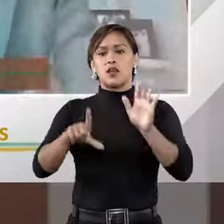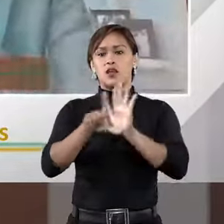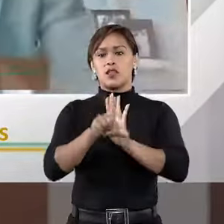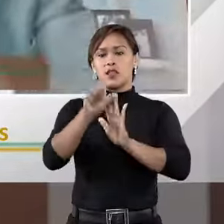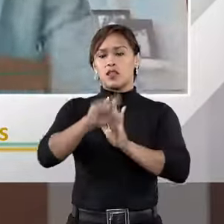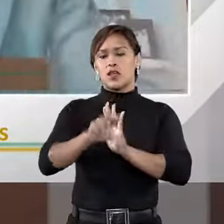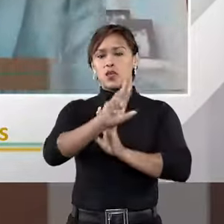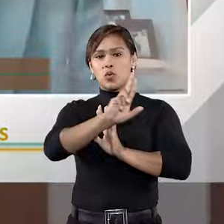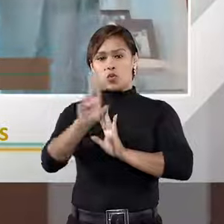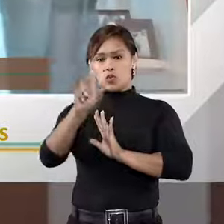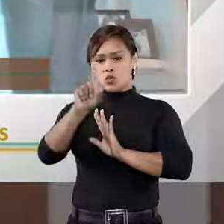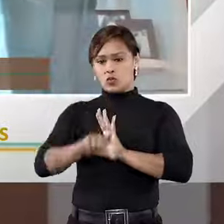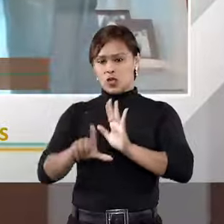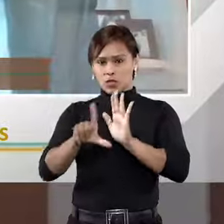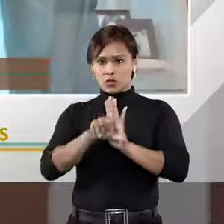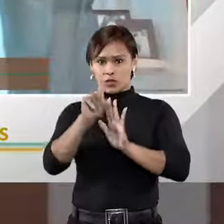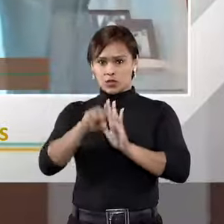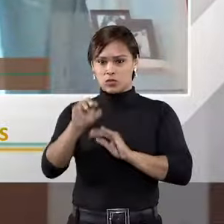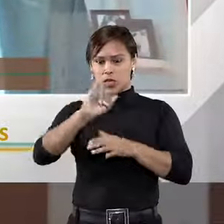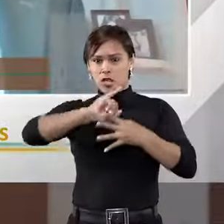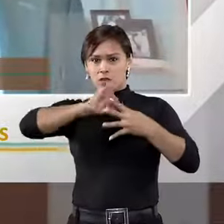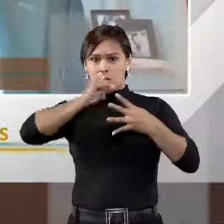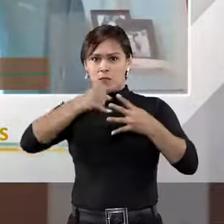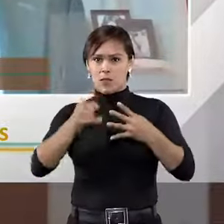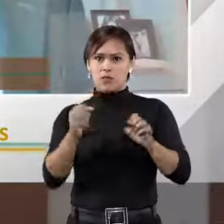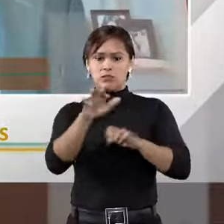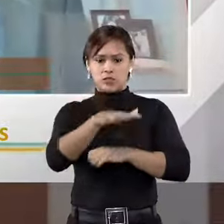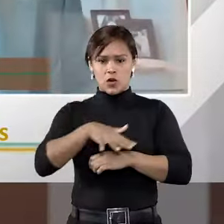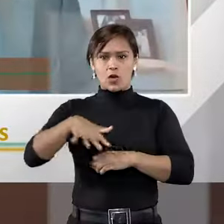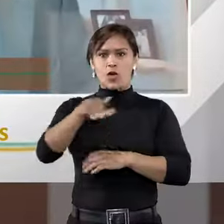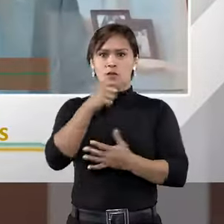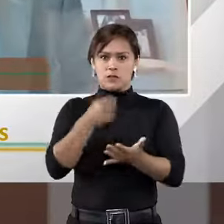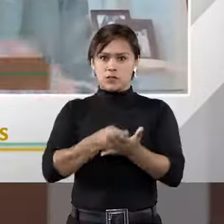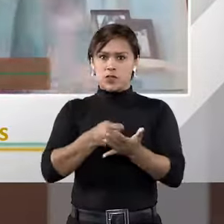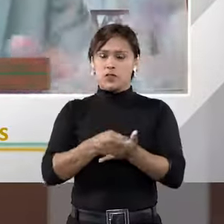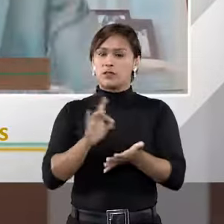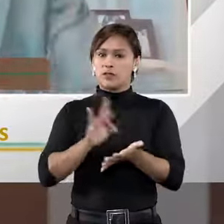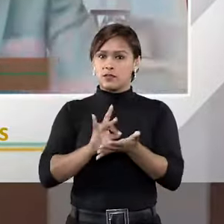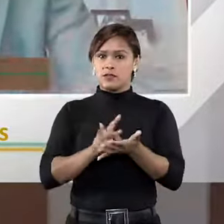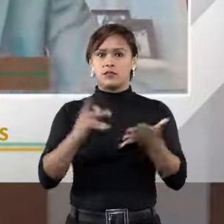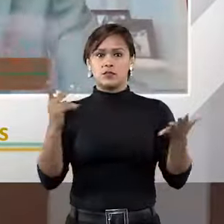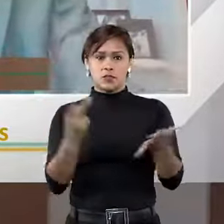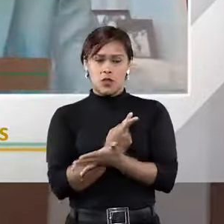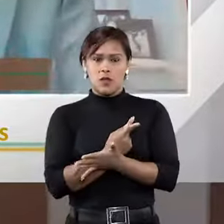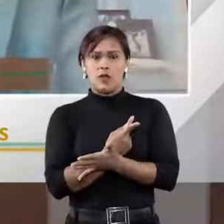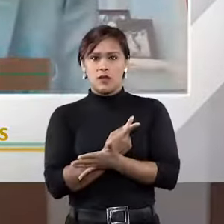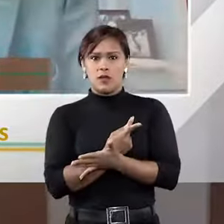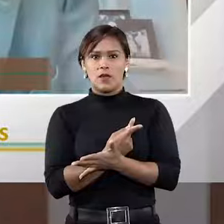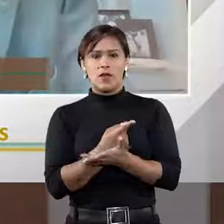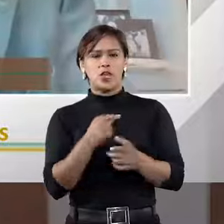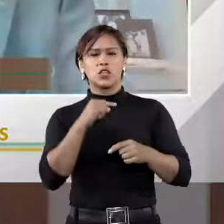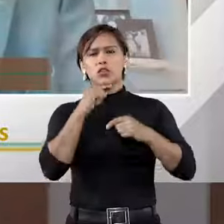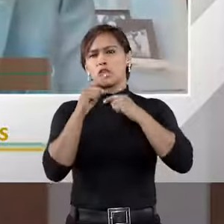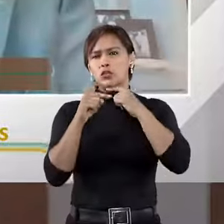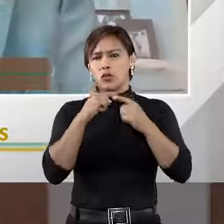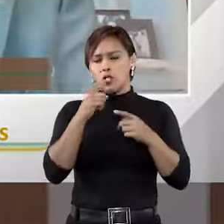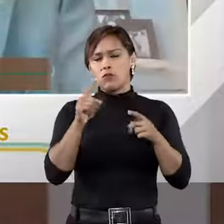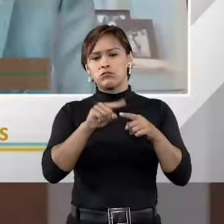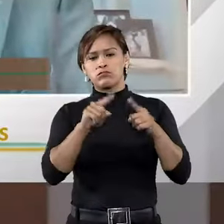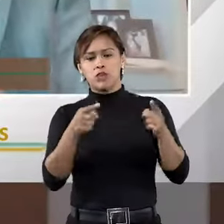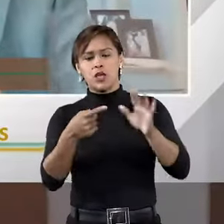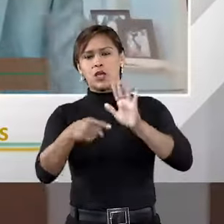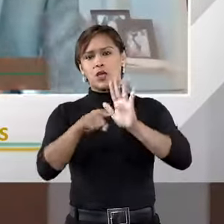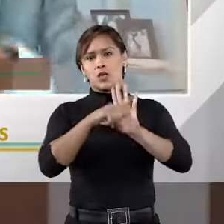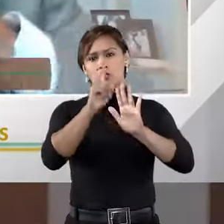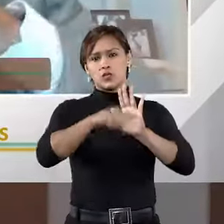lei aquela expressão. Eles usaram o que até sugere que aquelas hipóteses são, em geral, aplicáveis. E, de fato, são. Se nós olhamos lá, são fatores que põem em dúvida a isenção